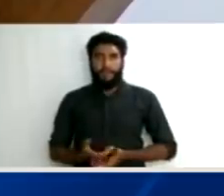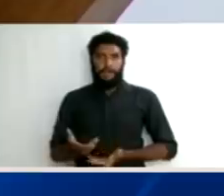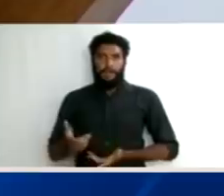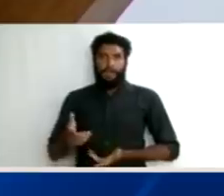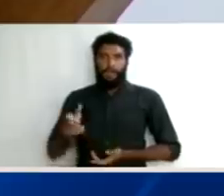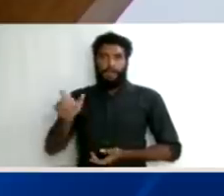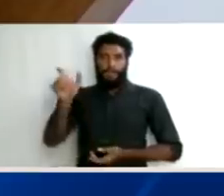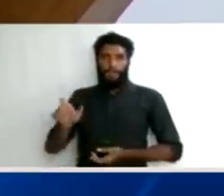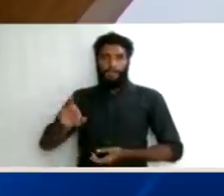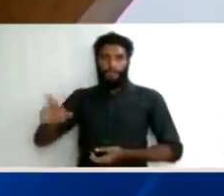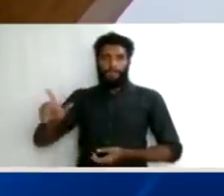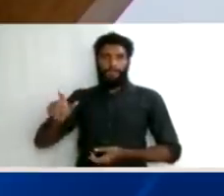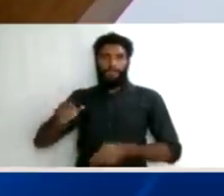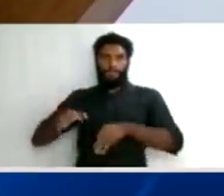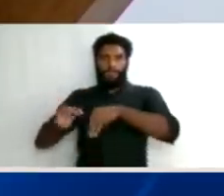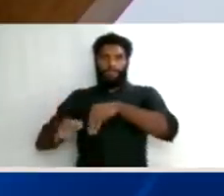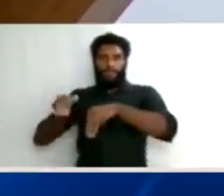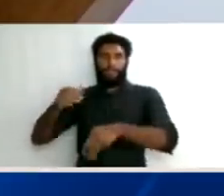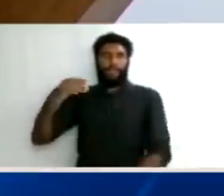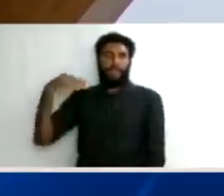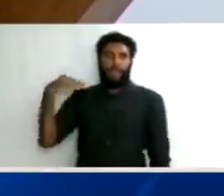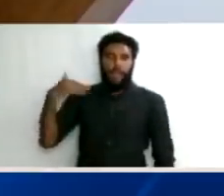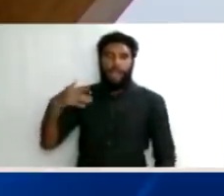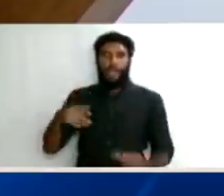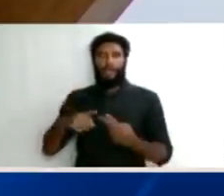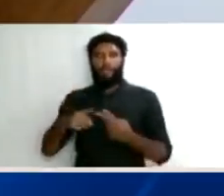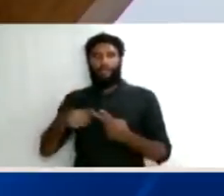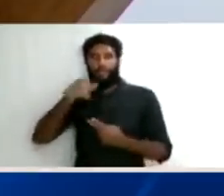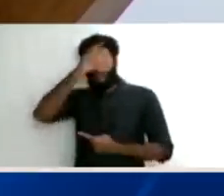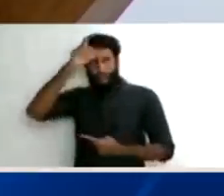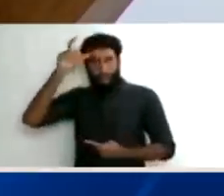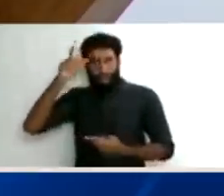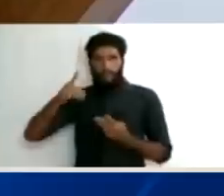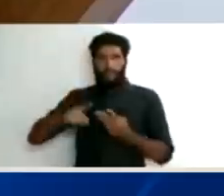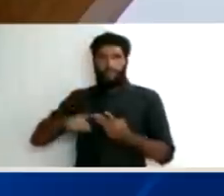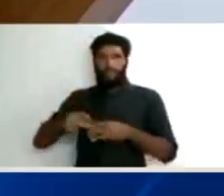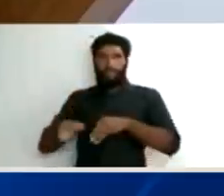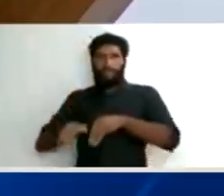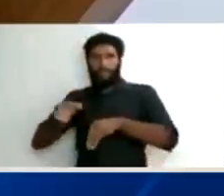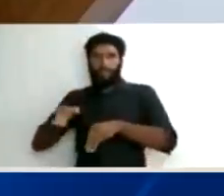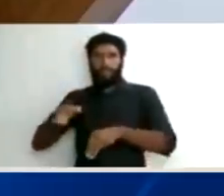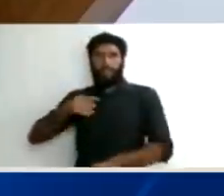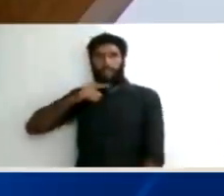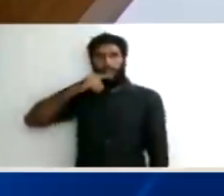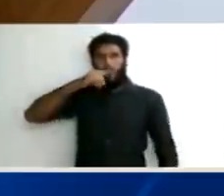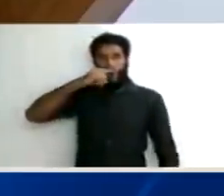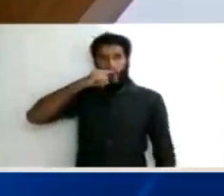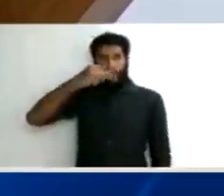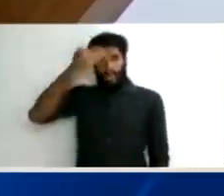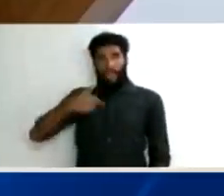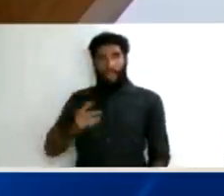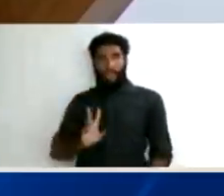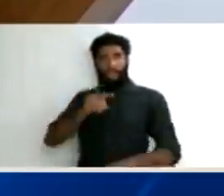é inusitada, eu nunca vi. a questão da suspeição, ela também sempre foi